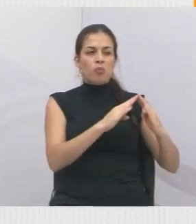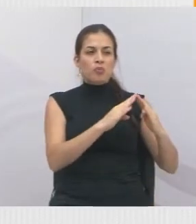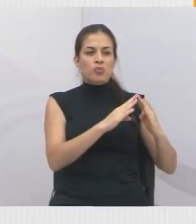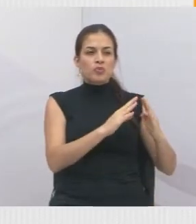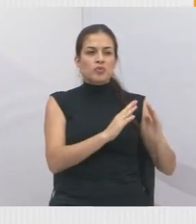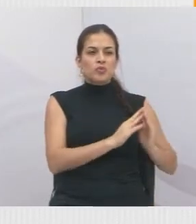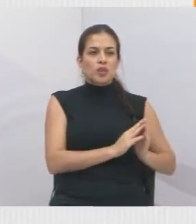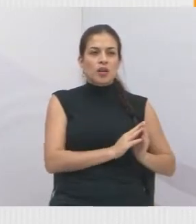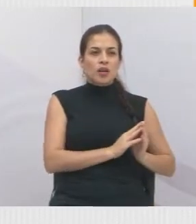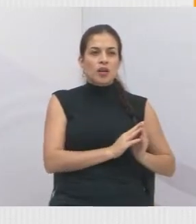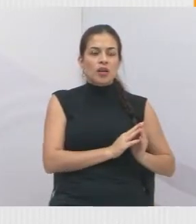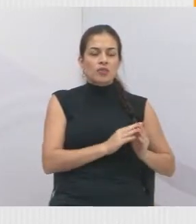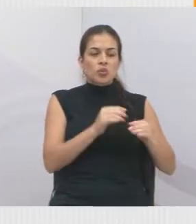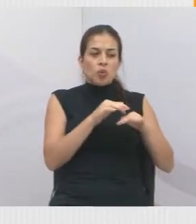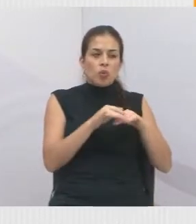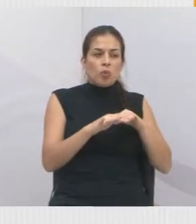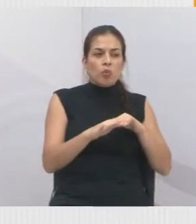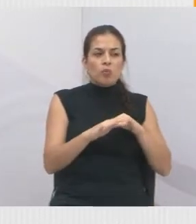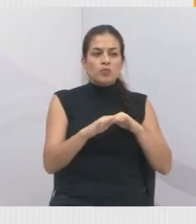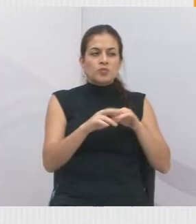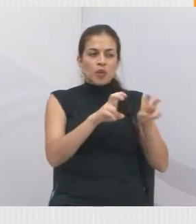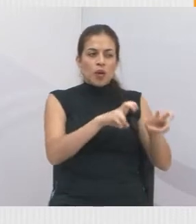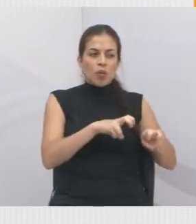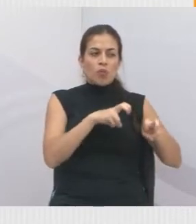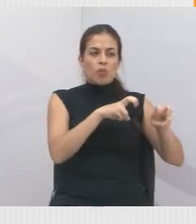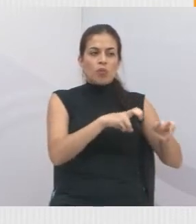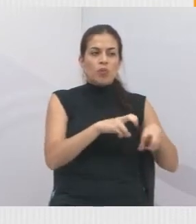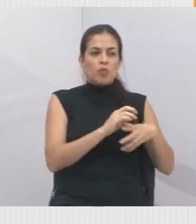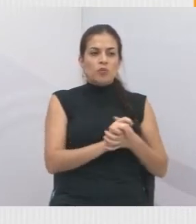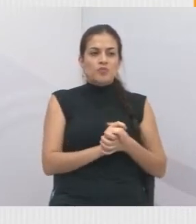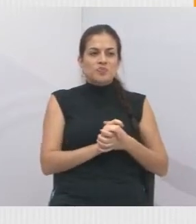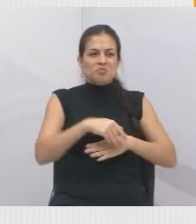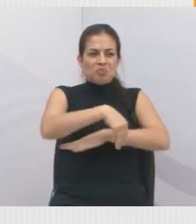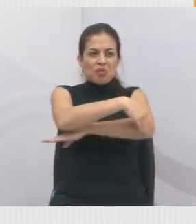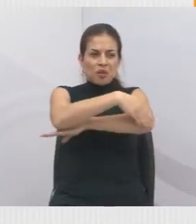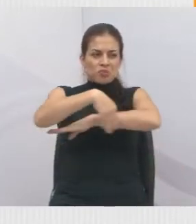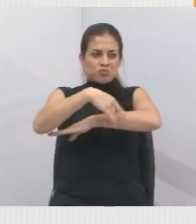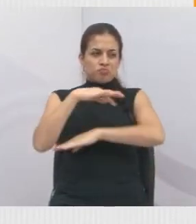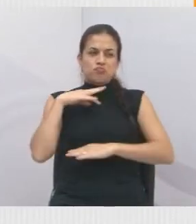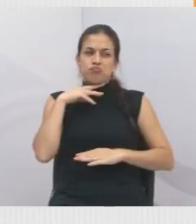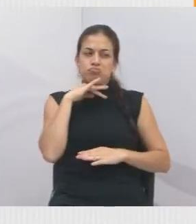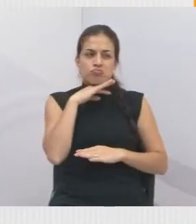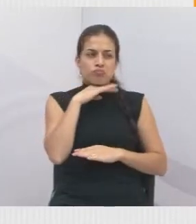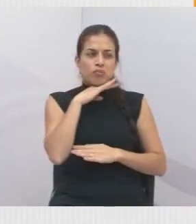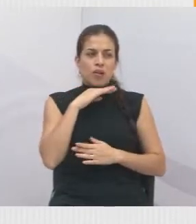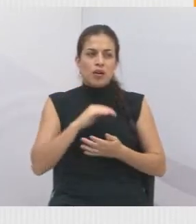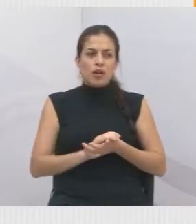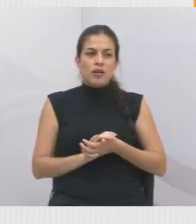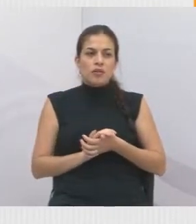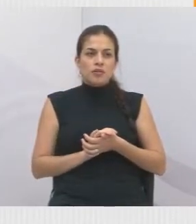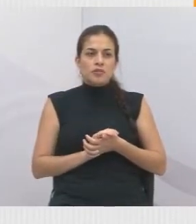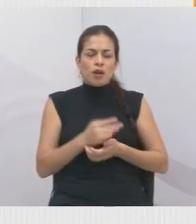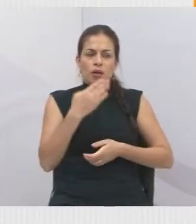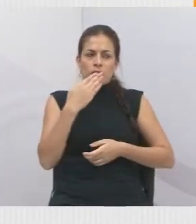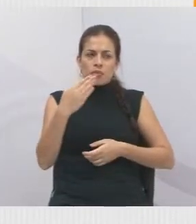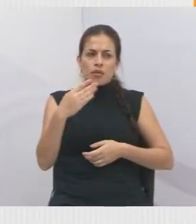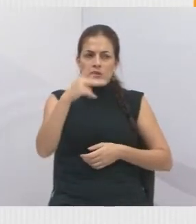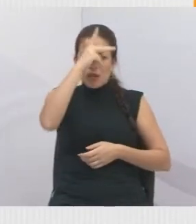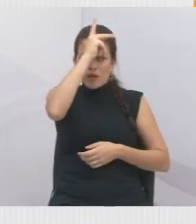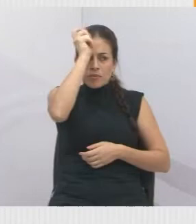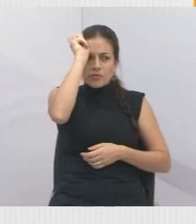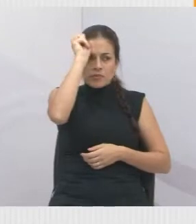escoamento da produção agrícola. Então, a estrada está em péssimas condições. Nós estamos deixando aqui um pedido ao